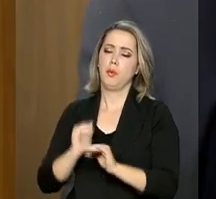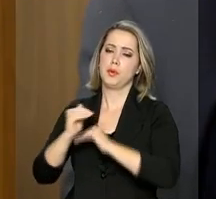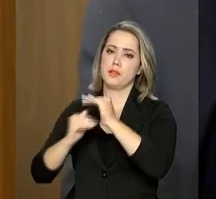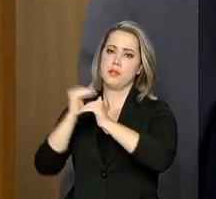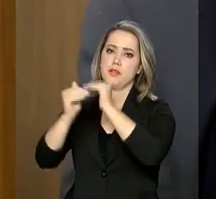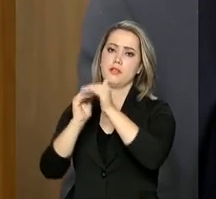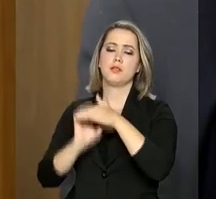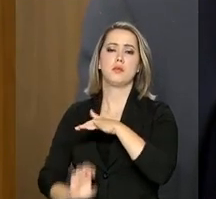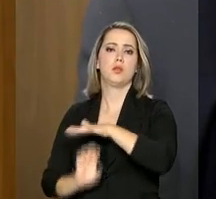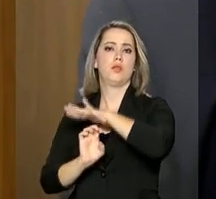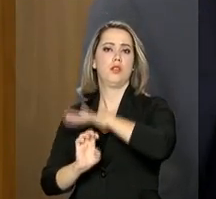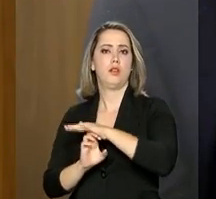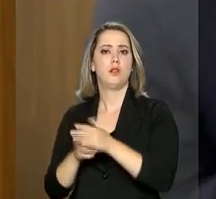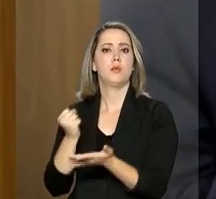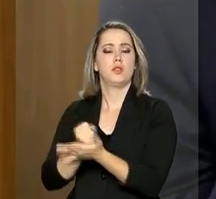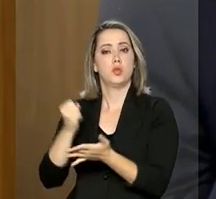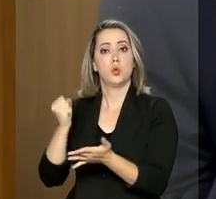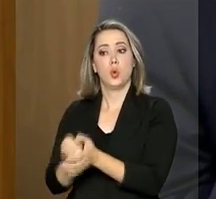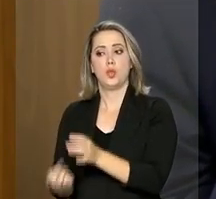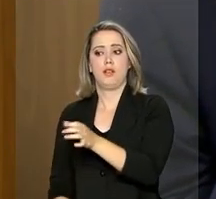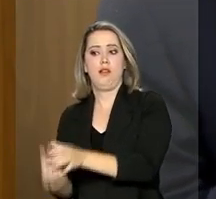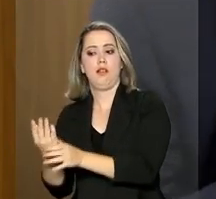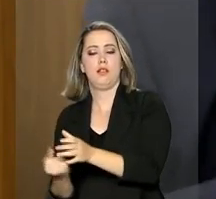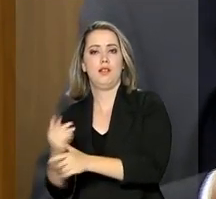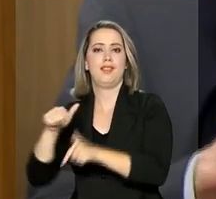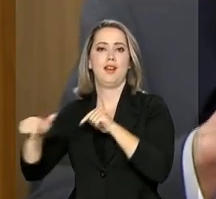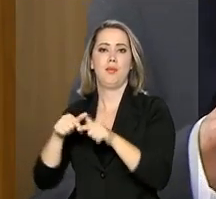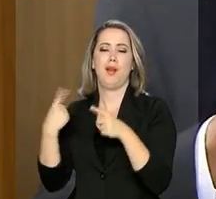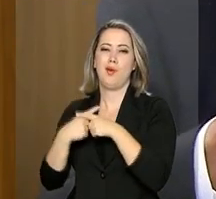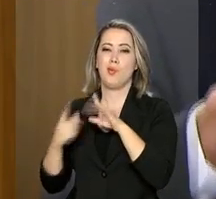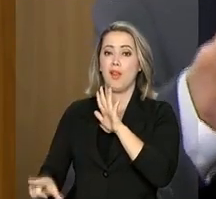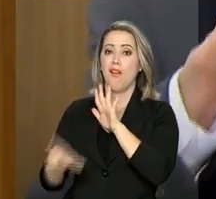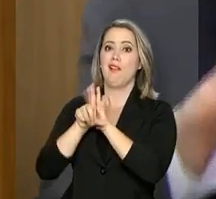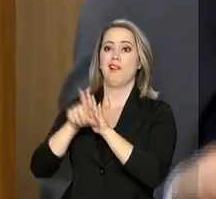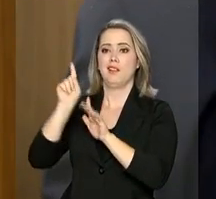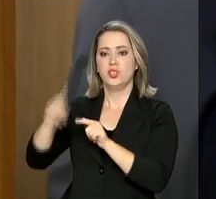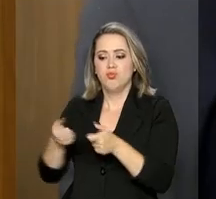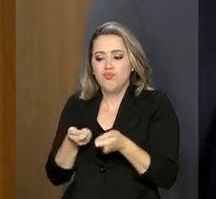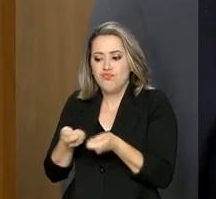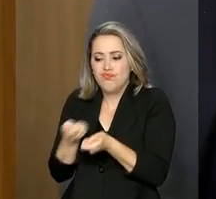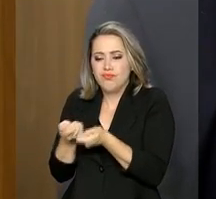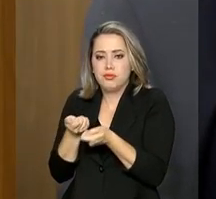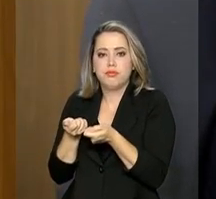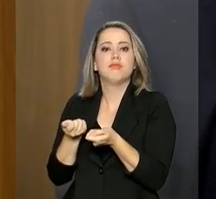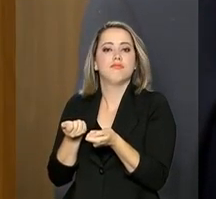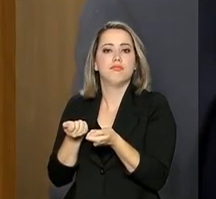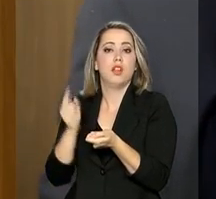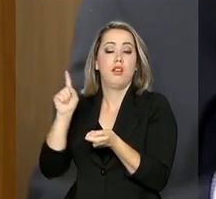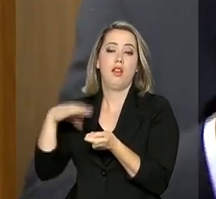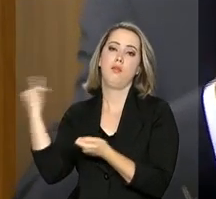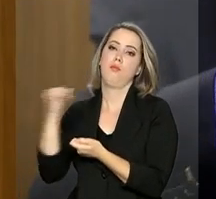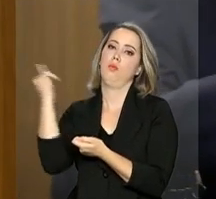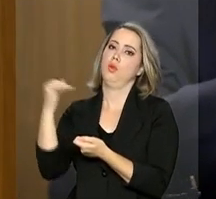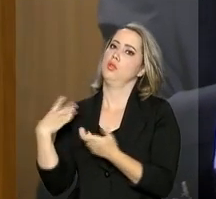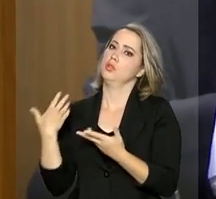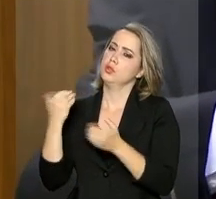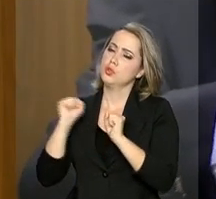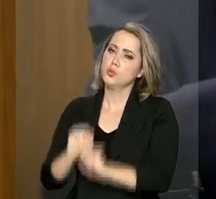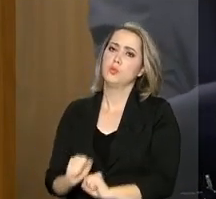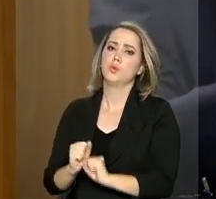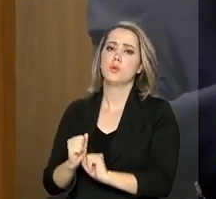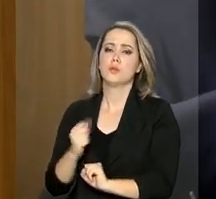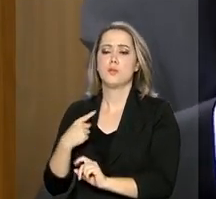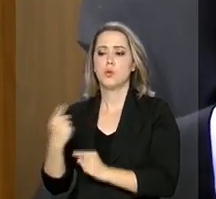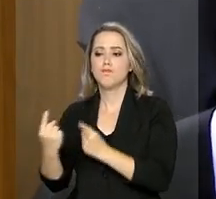continuar crescendo e contratando gente. Por quê? Porque a lei é rígida. Então, isso aí é algo fundamental para permitir